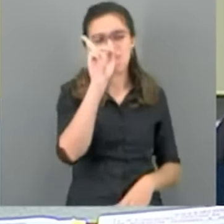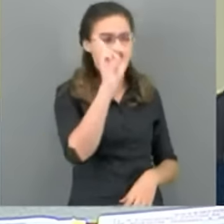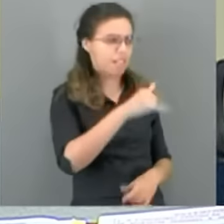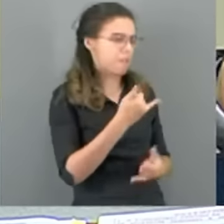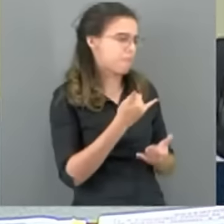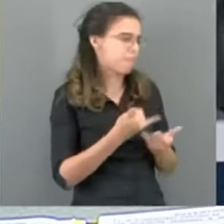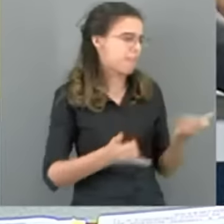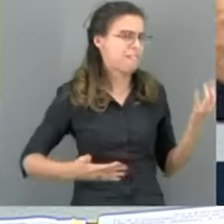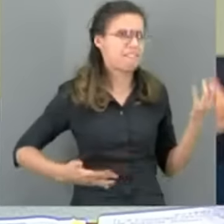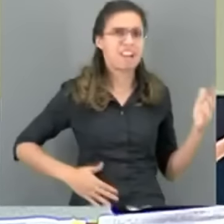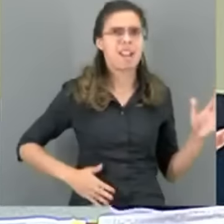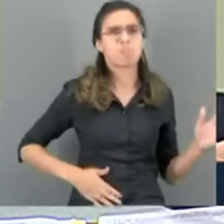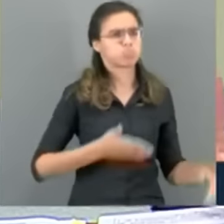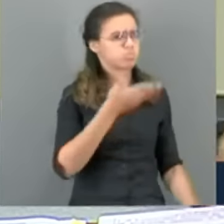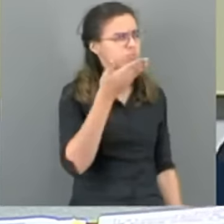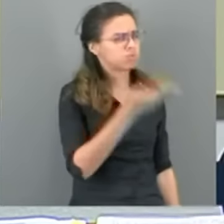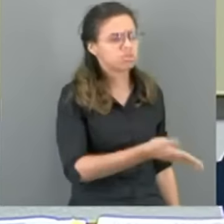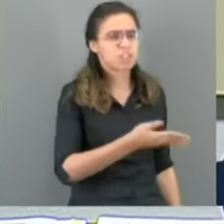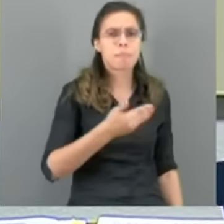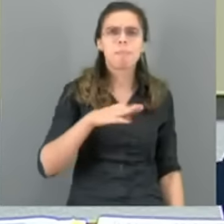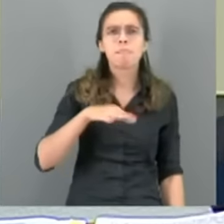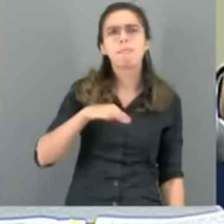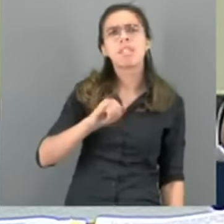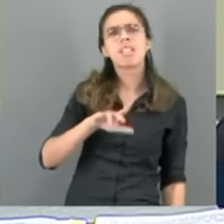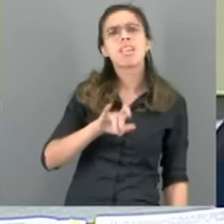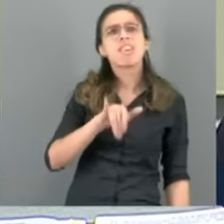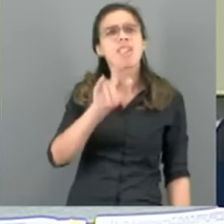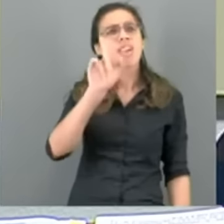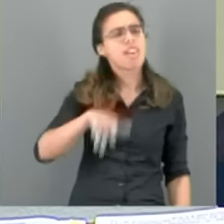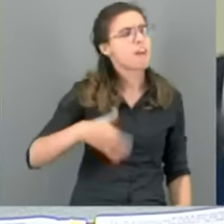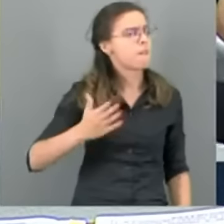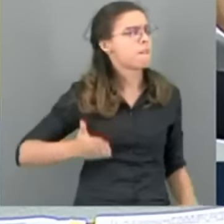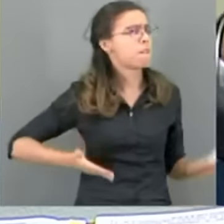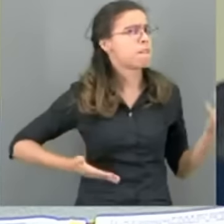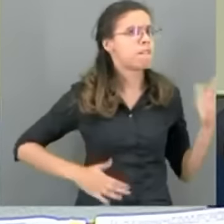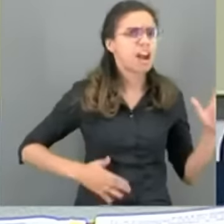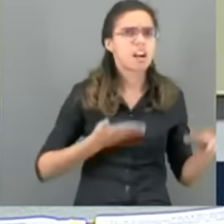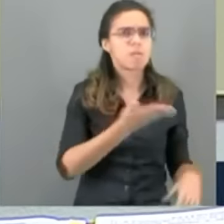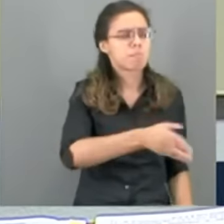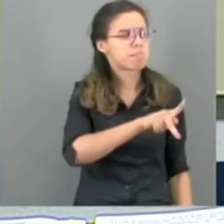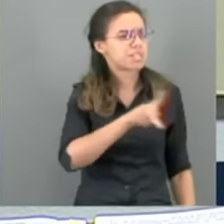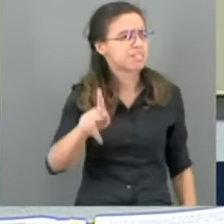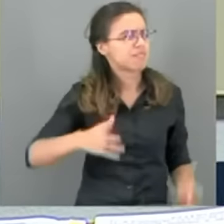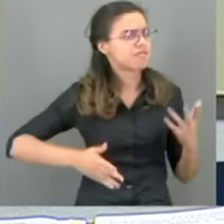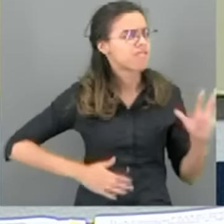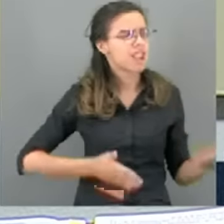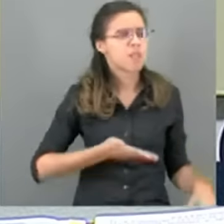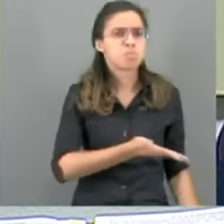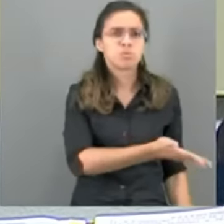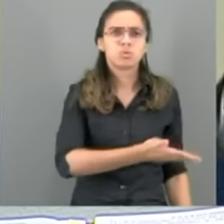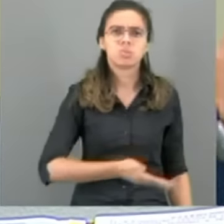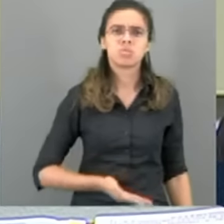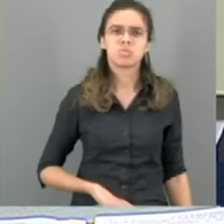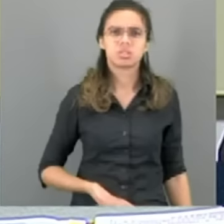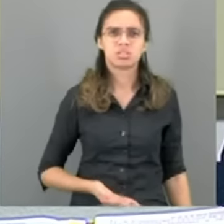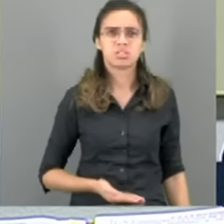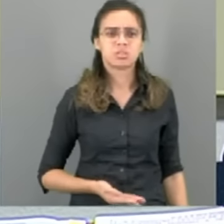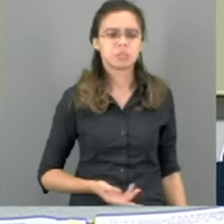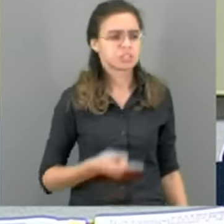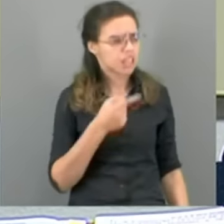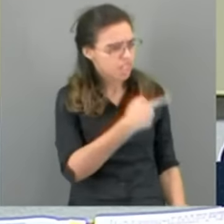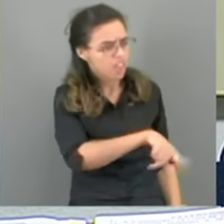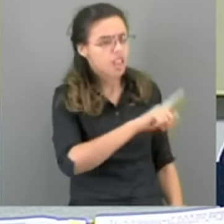Então o Milley é um vagabundo. A Argentina tem um presidente que é vagabundo, que em vez de cuidar